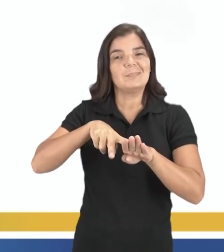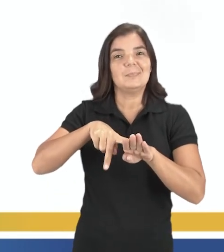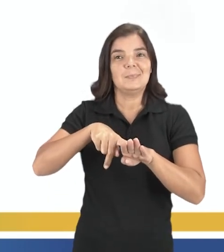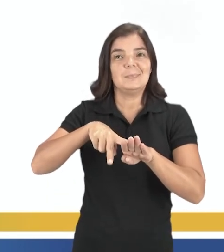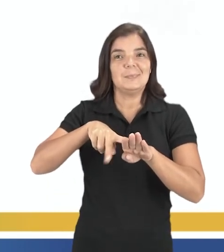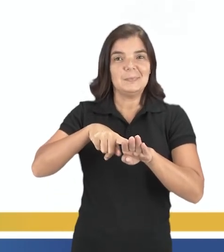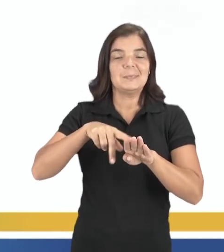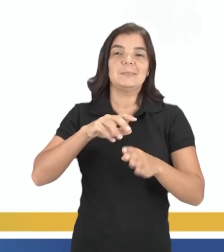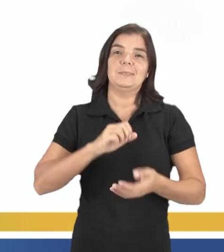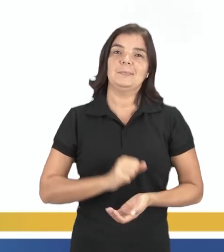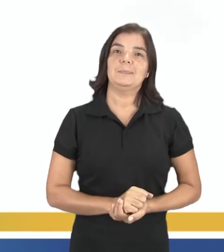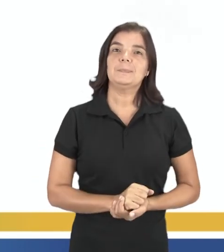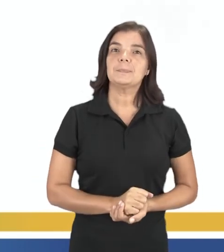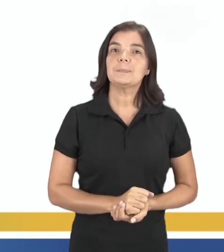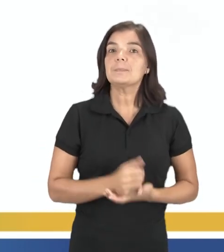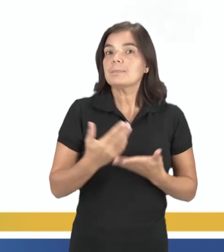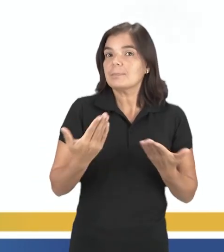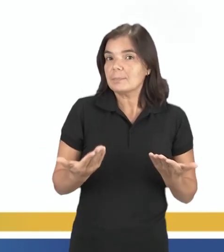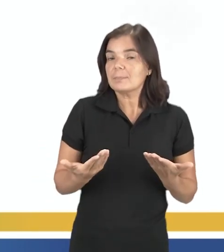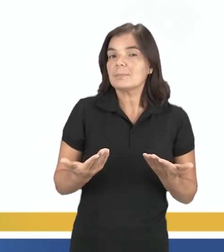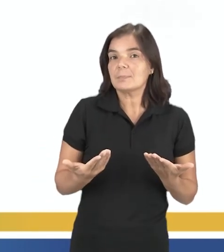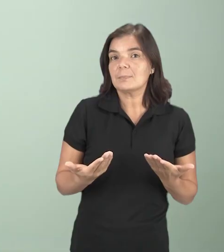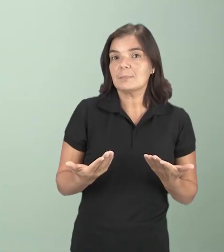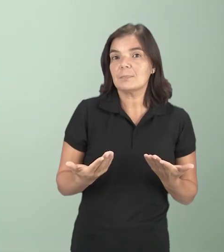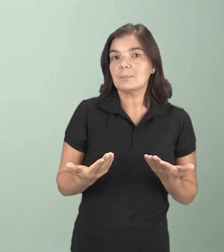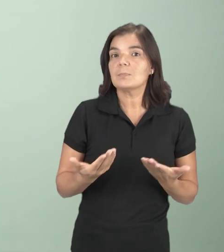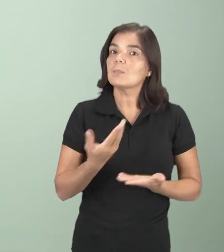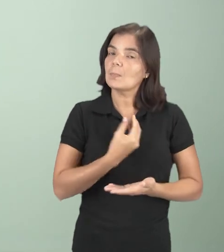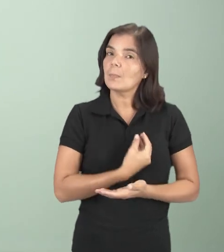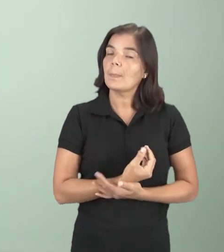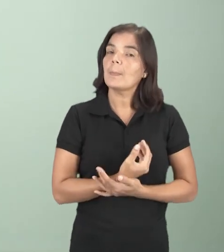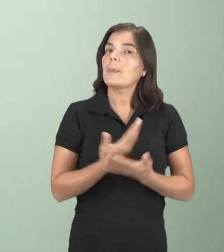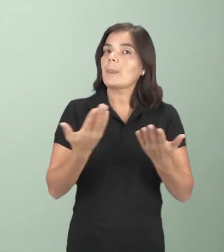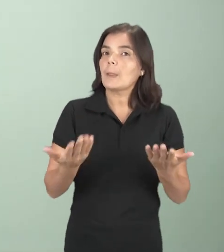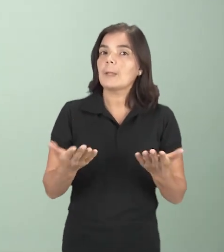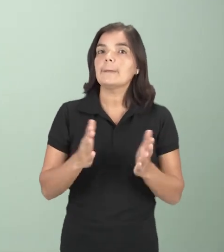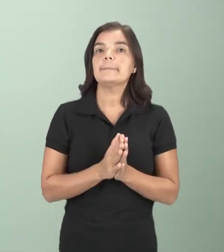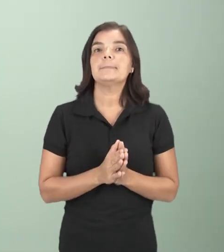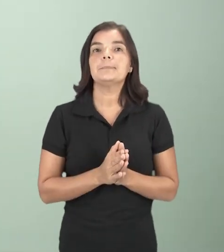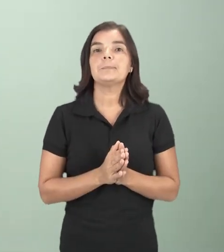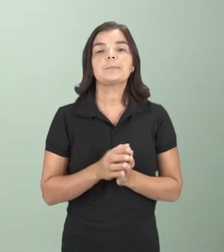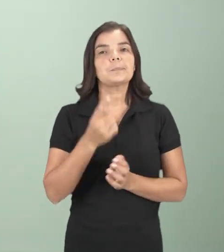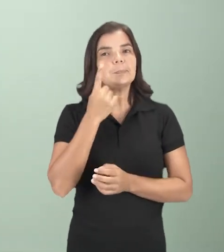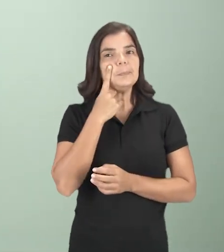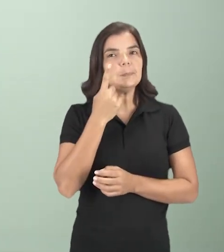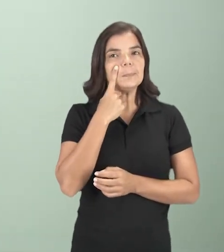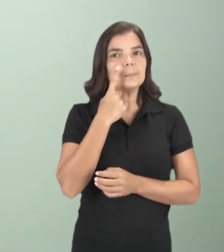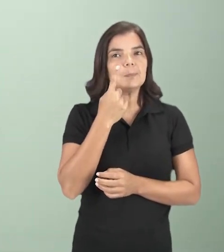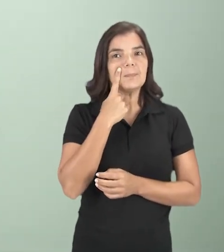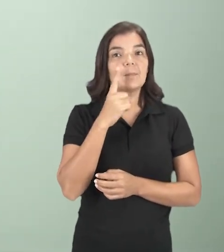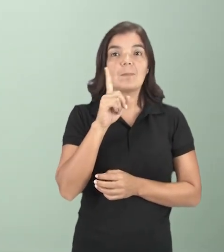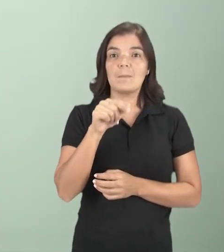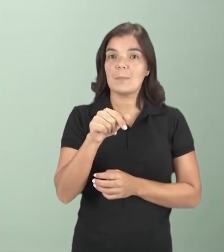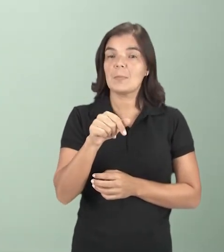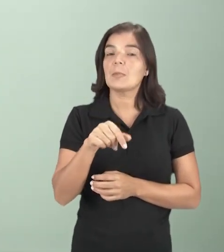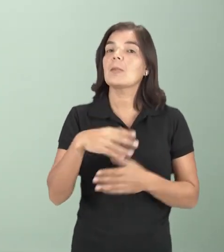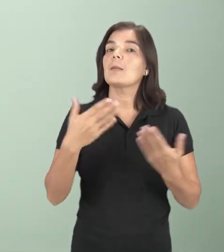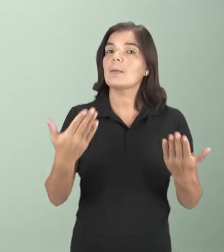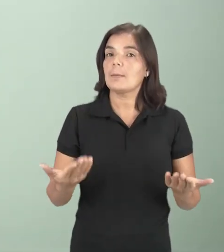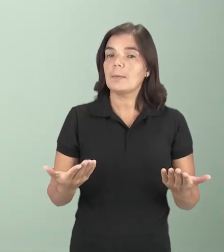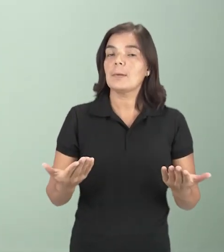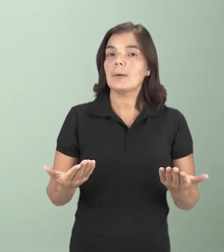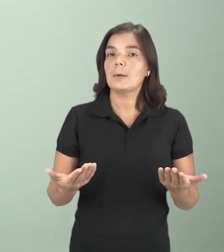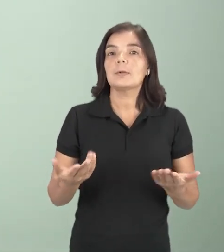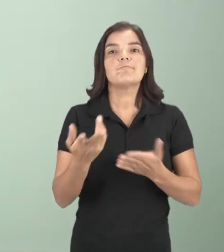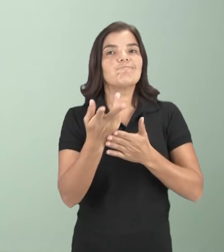skate, apesar do seu envolvimento. Então, pessoal, observem aqui que é, mais uma vez,